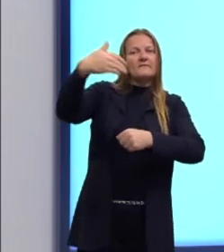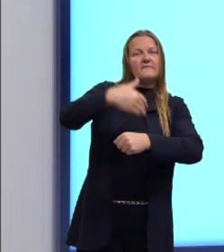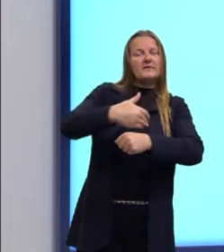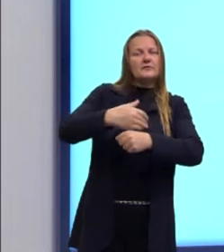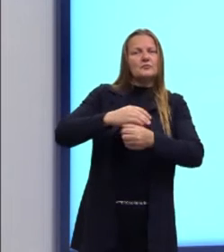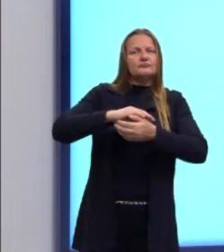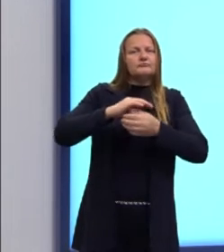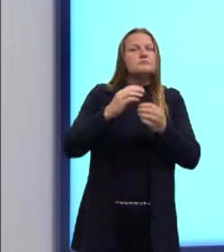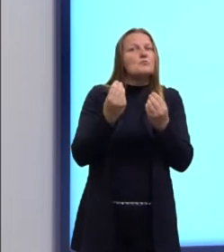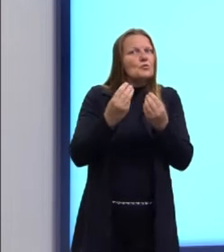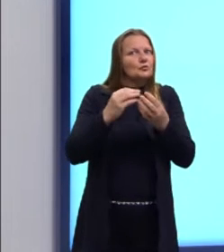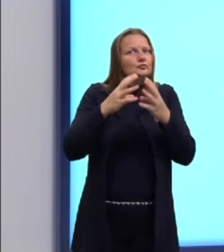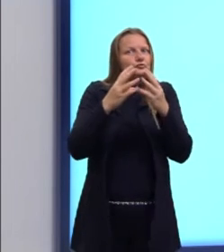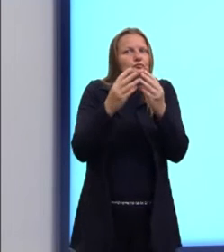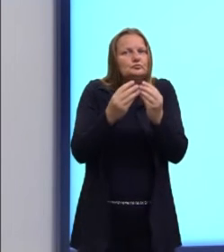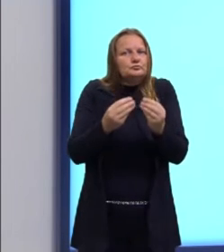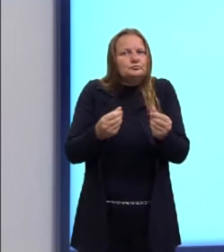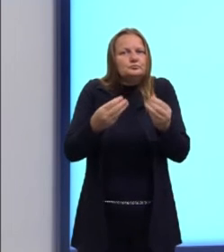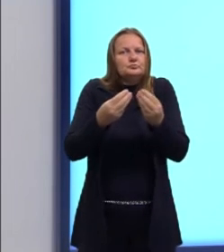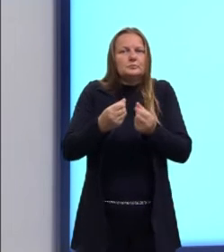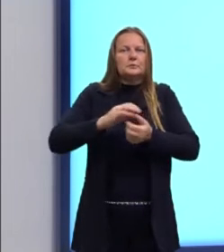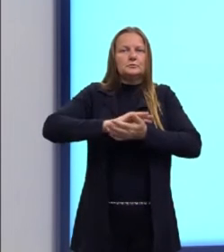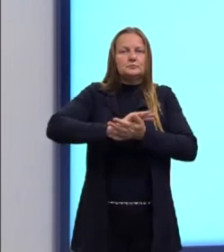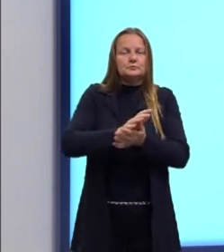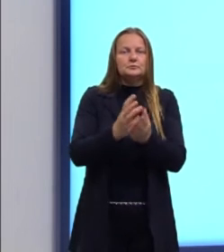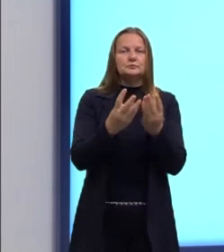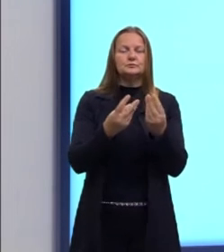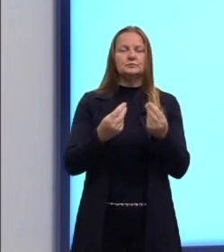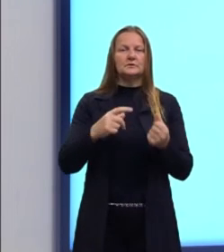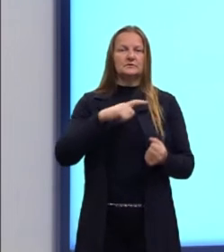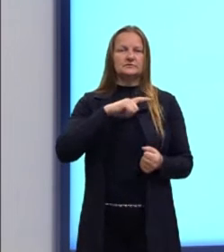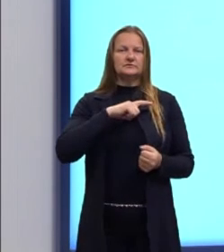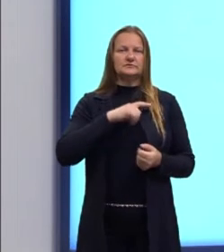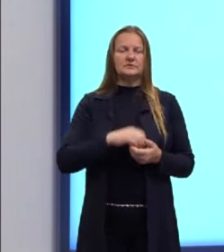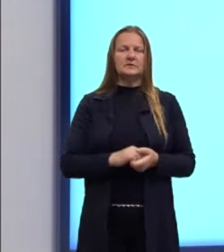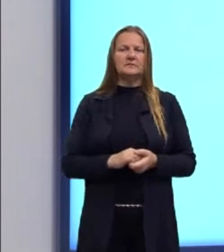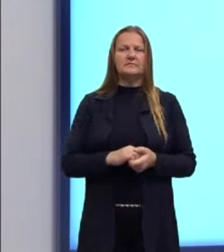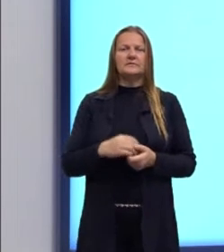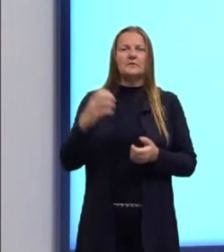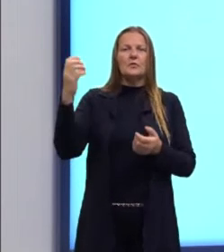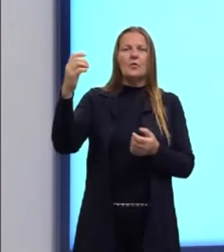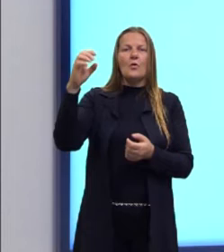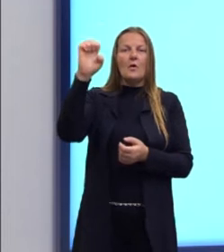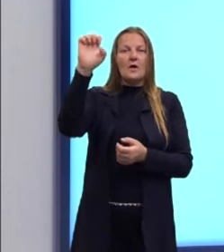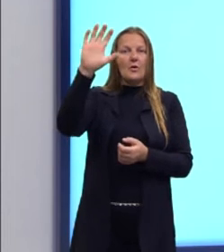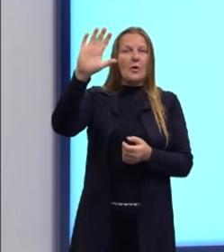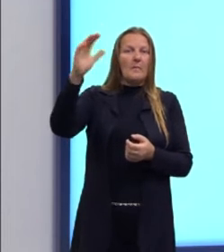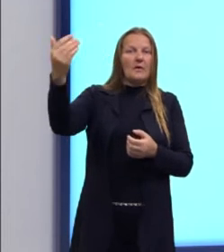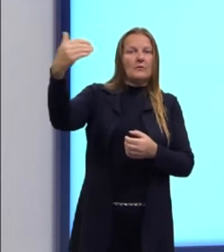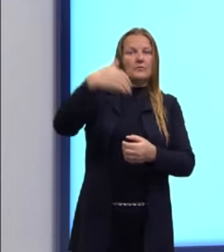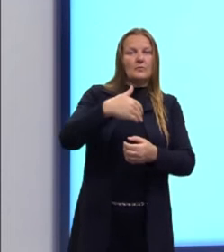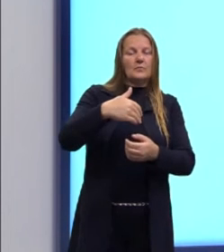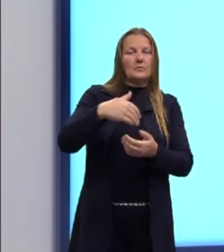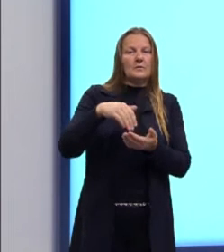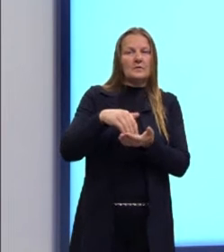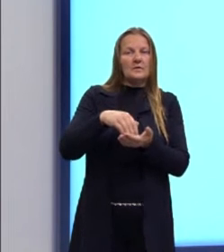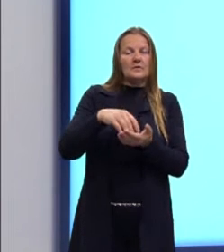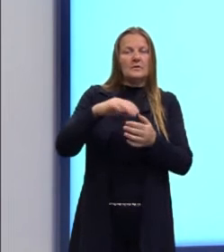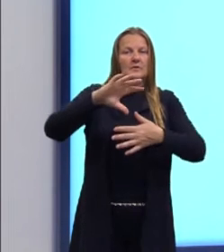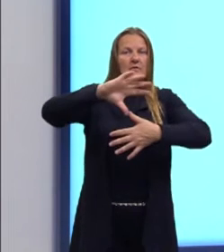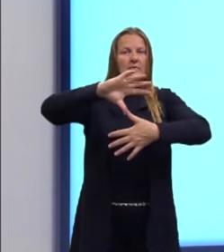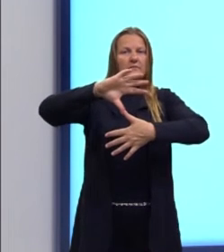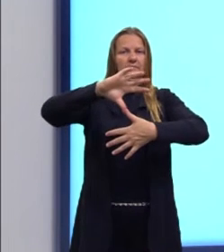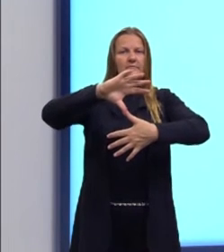destruindo muito do que aqui existia. Porque quando o colonizador europeu chegou às